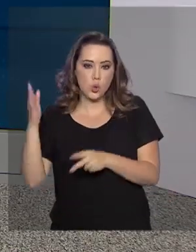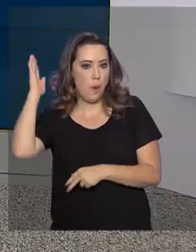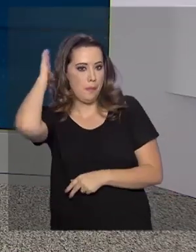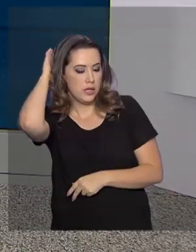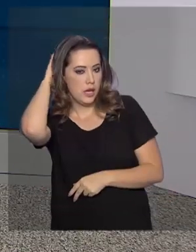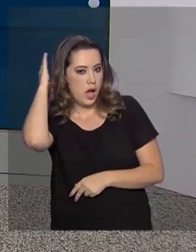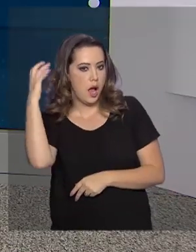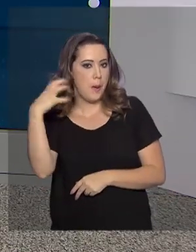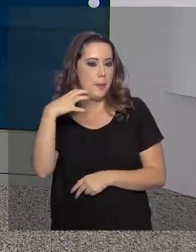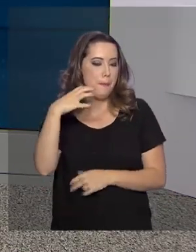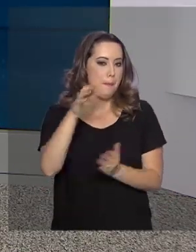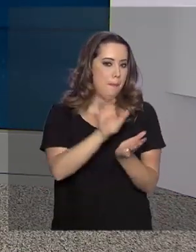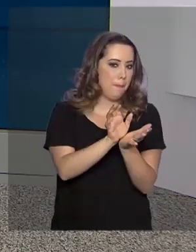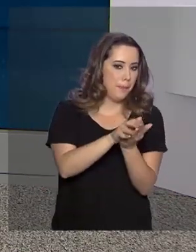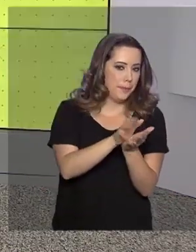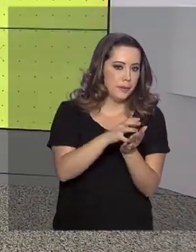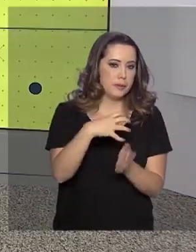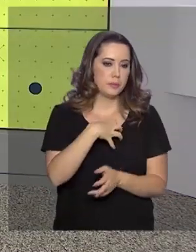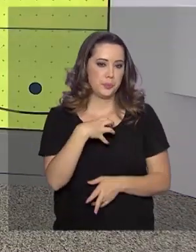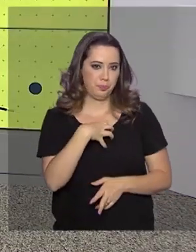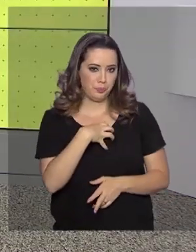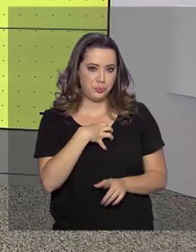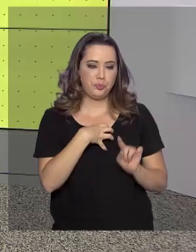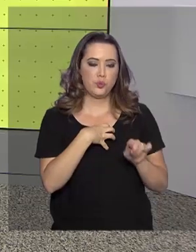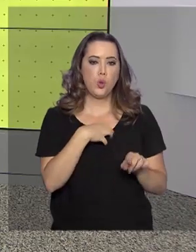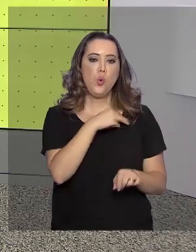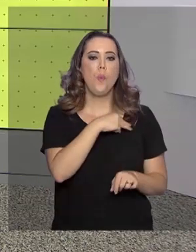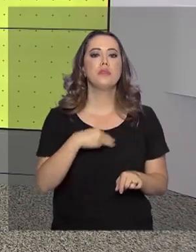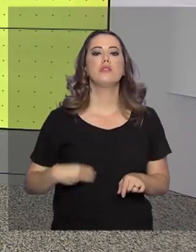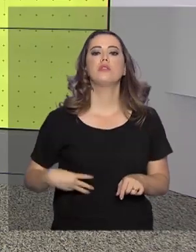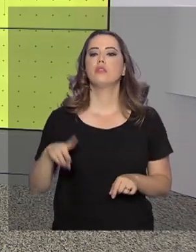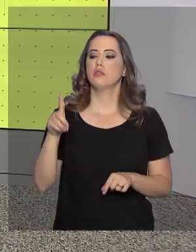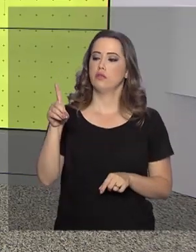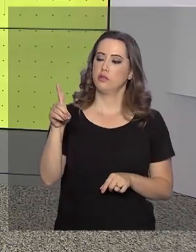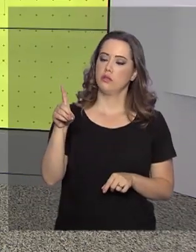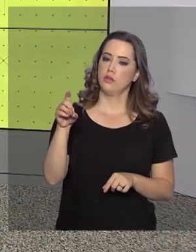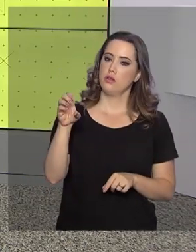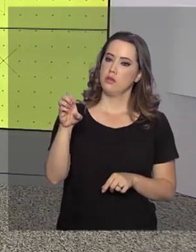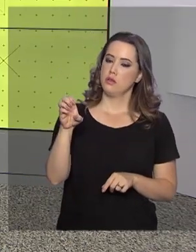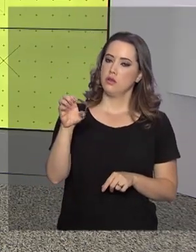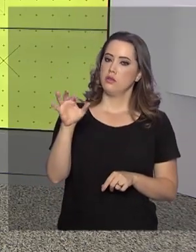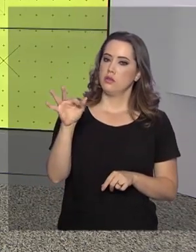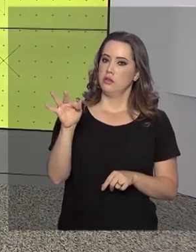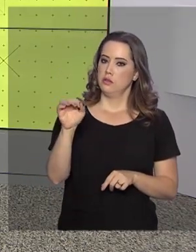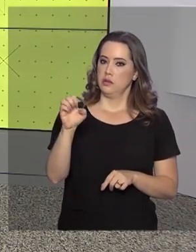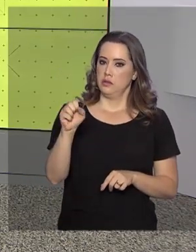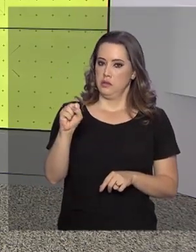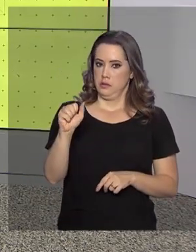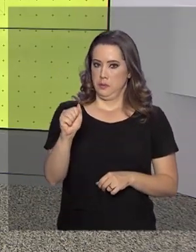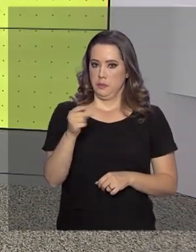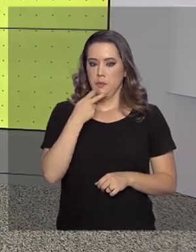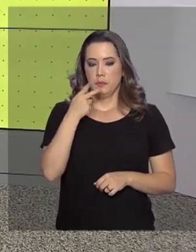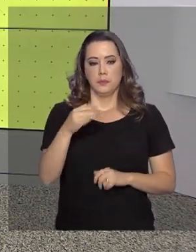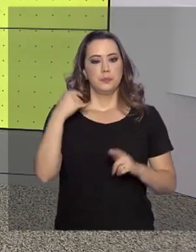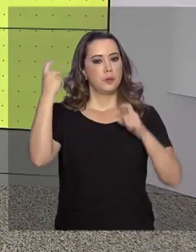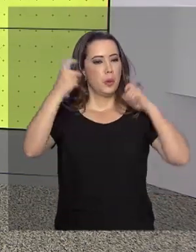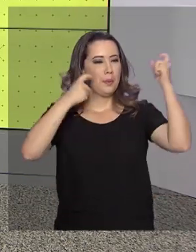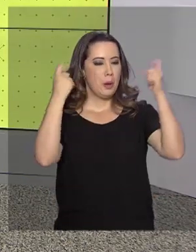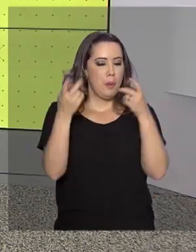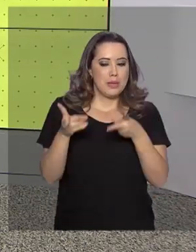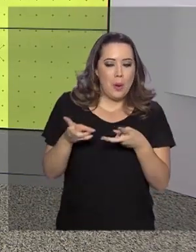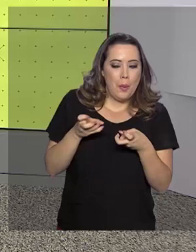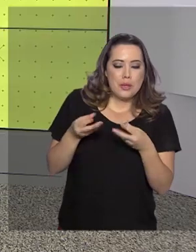do Pará, Pernambuco e Bahia, o ministro da Defesa destacou que a preocupação é reforçar o trabalho de identificação e